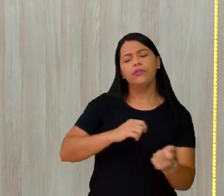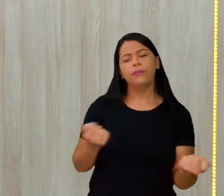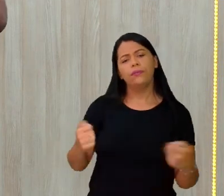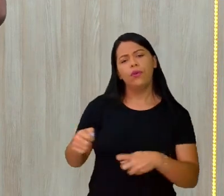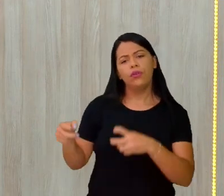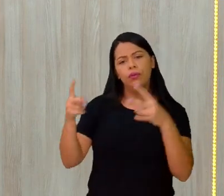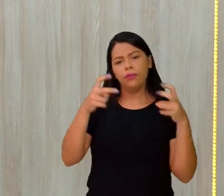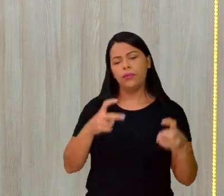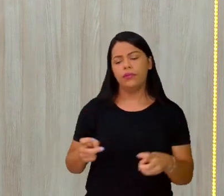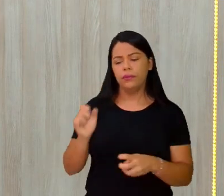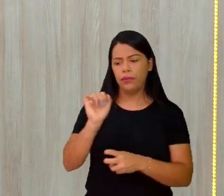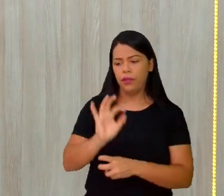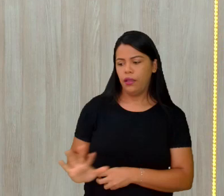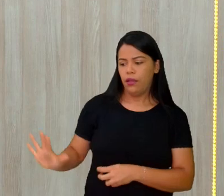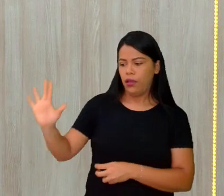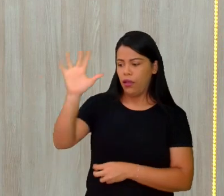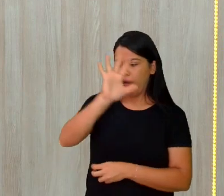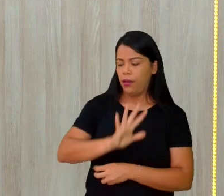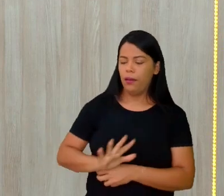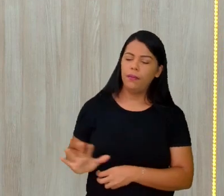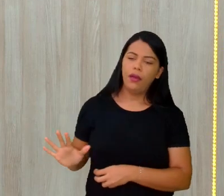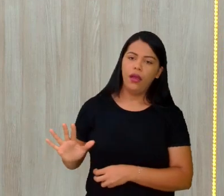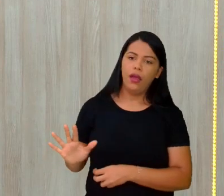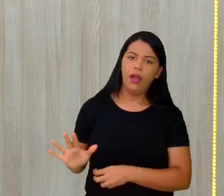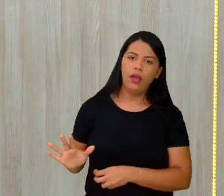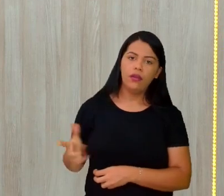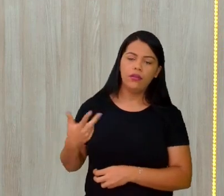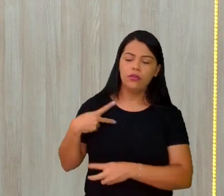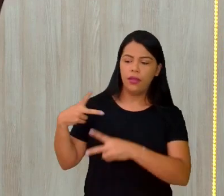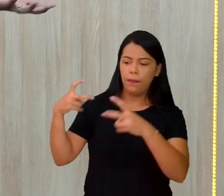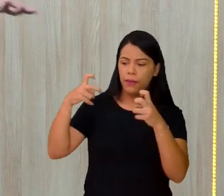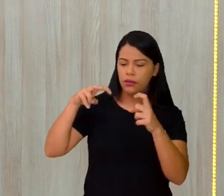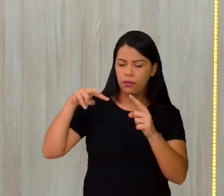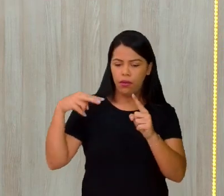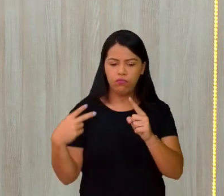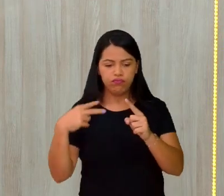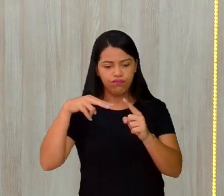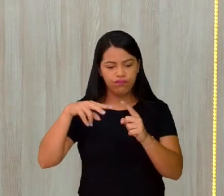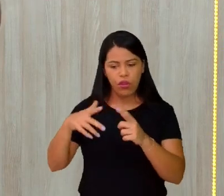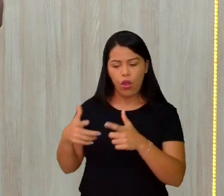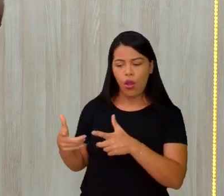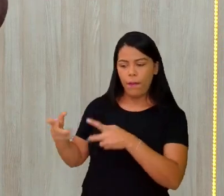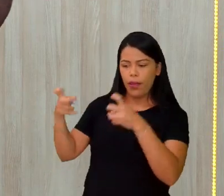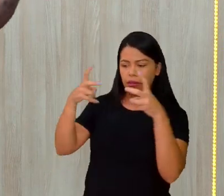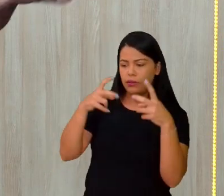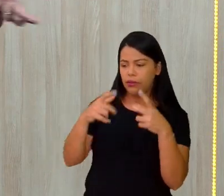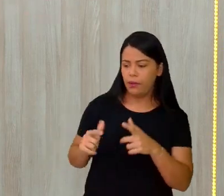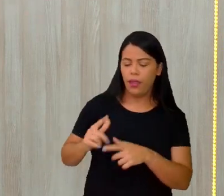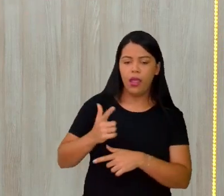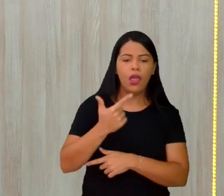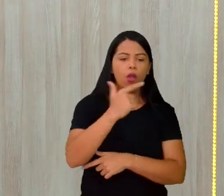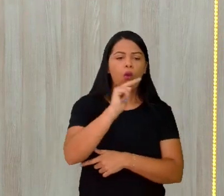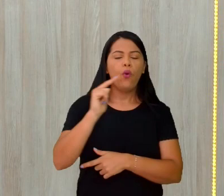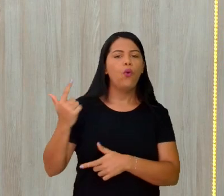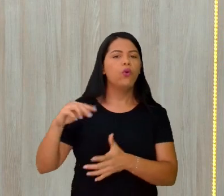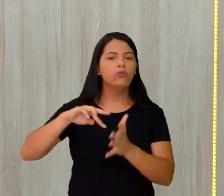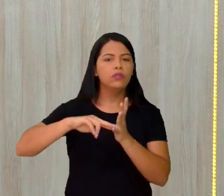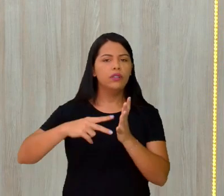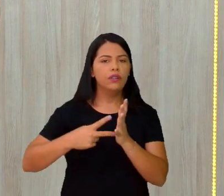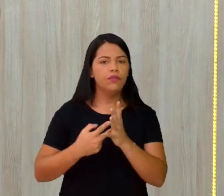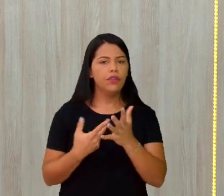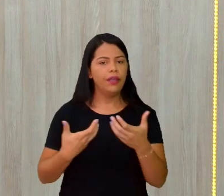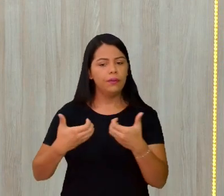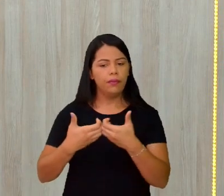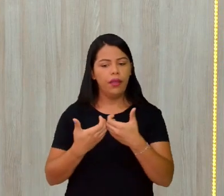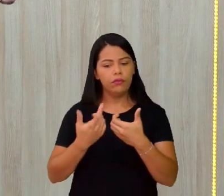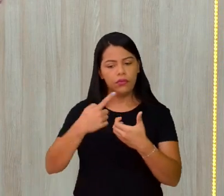paisagem através dos demais sentidos. Perceber os locais, perceber o que está ao nosso